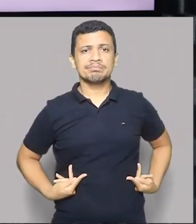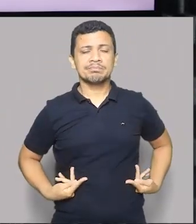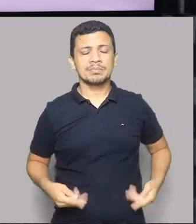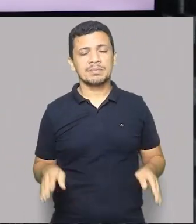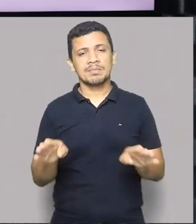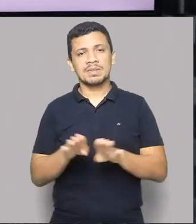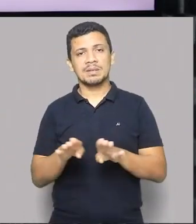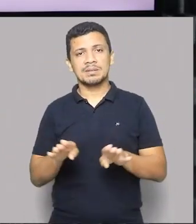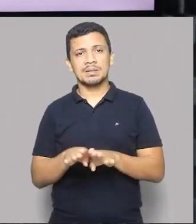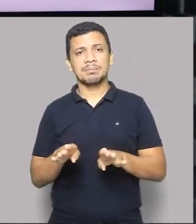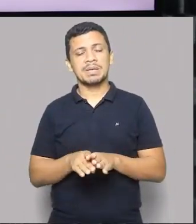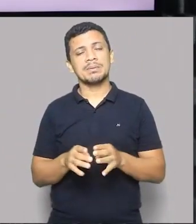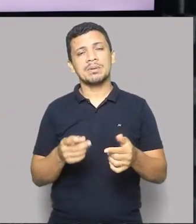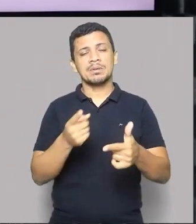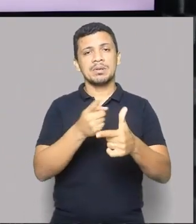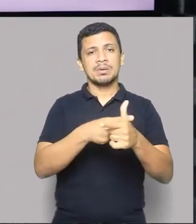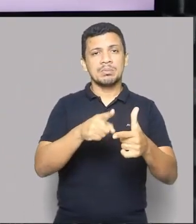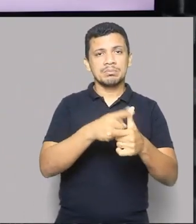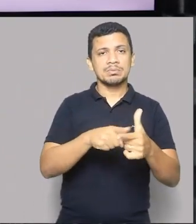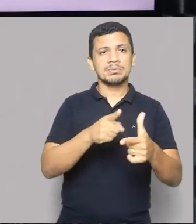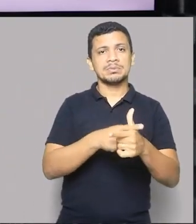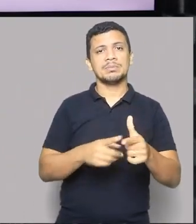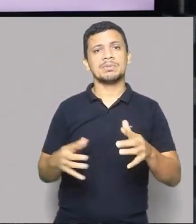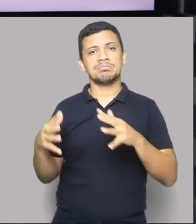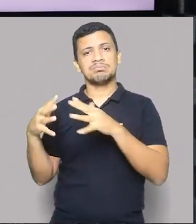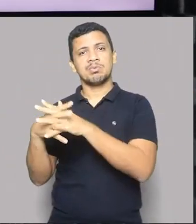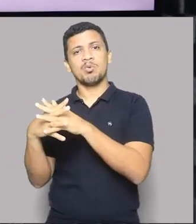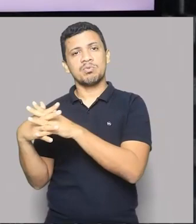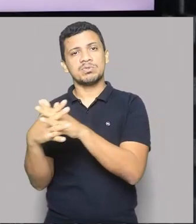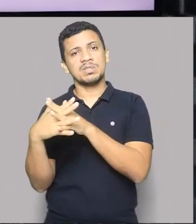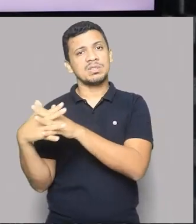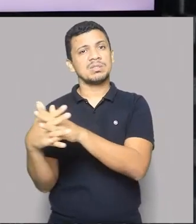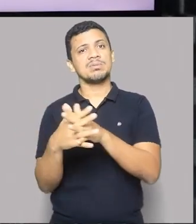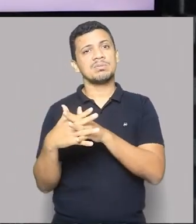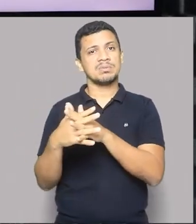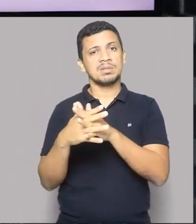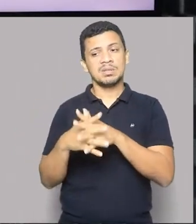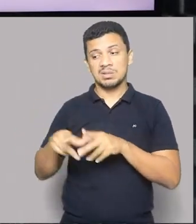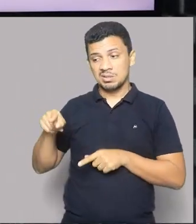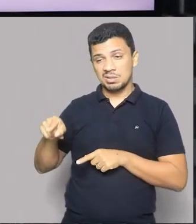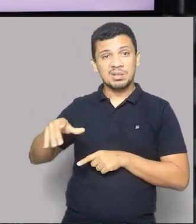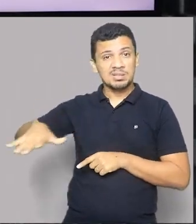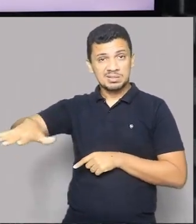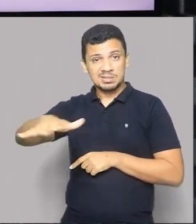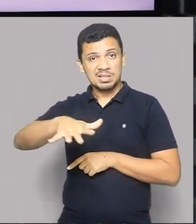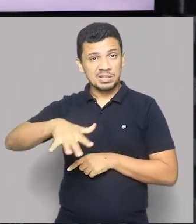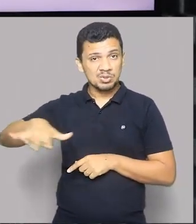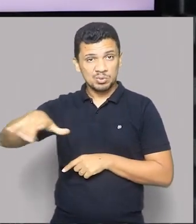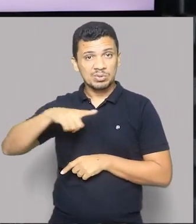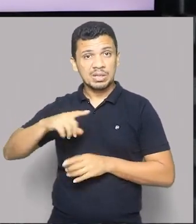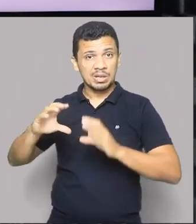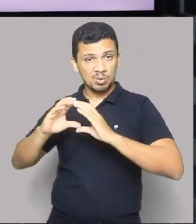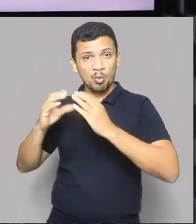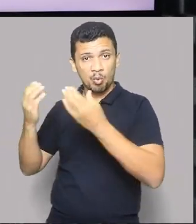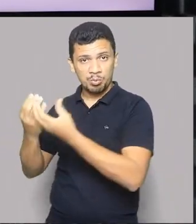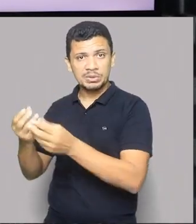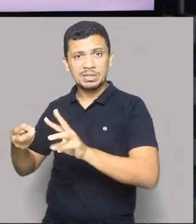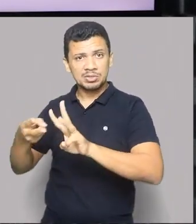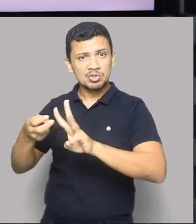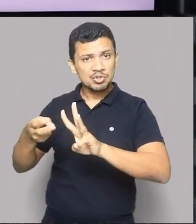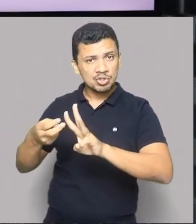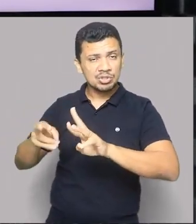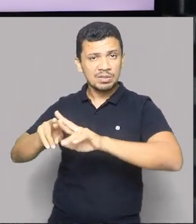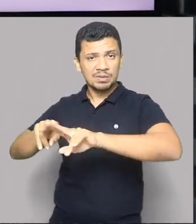casos, como a problemática dos conflitos. A região amazônica, existe várias e várias comunidades indígenas,